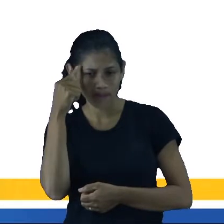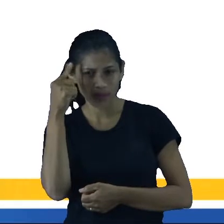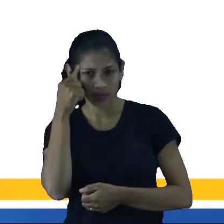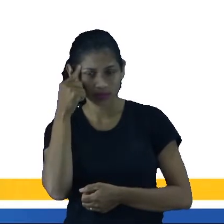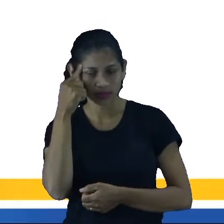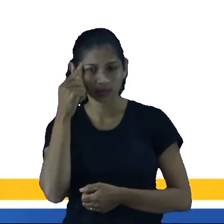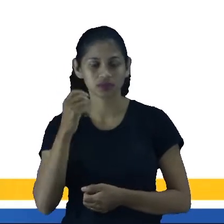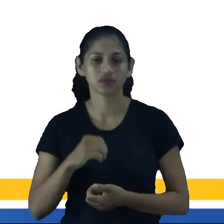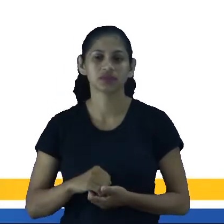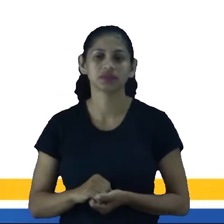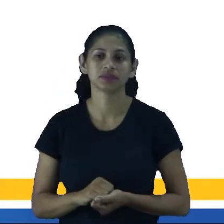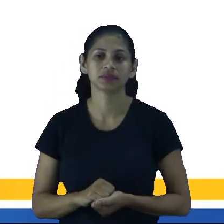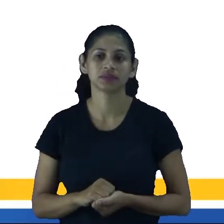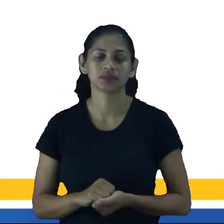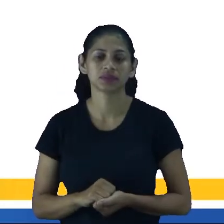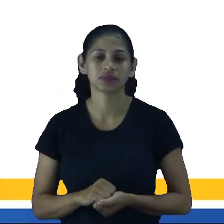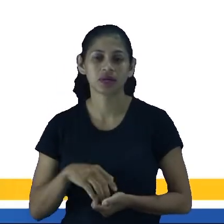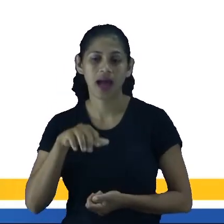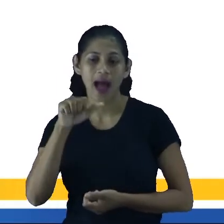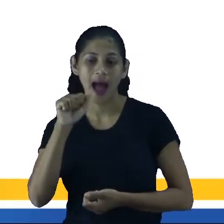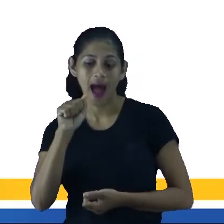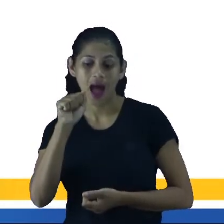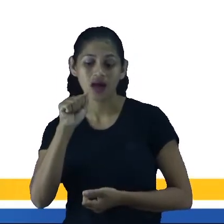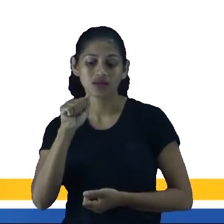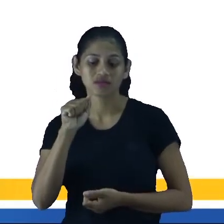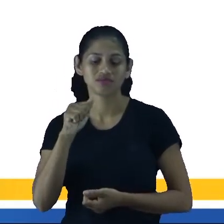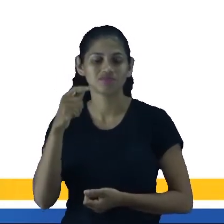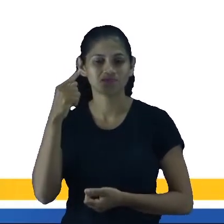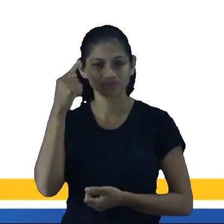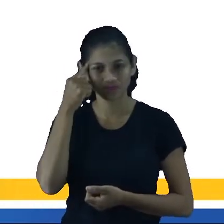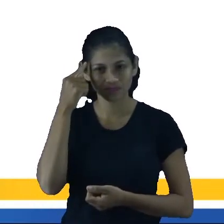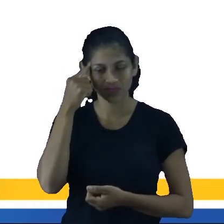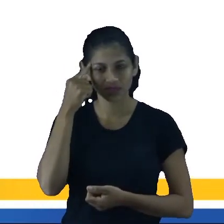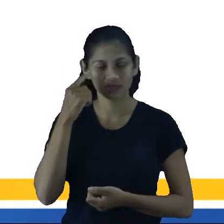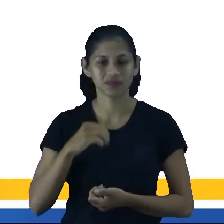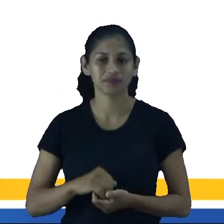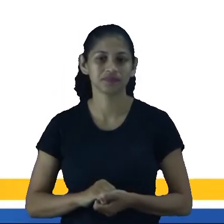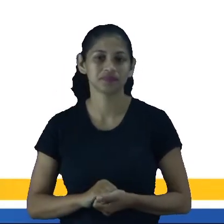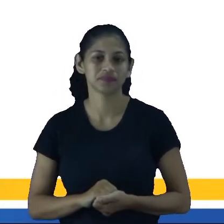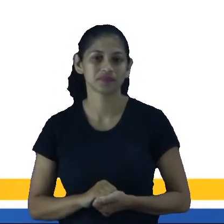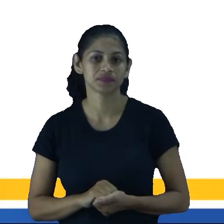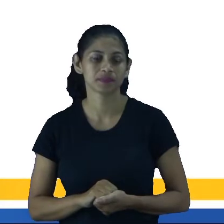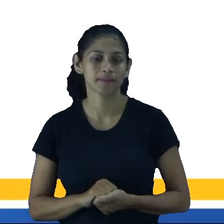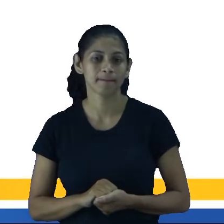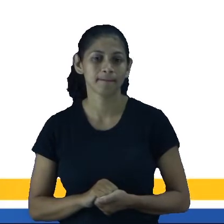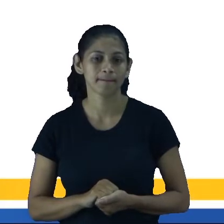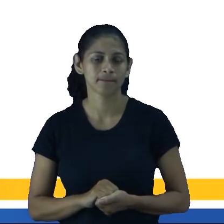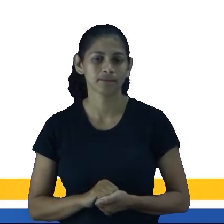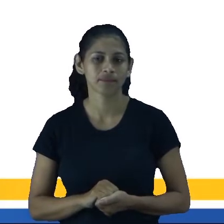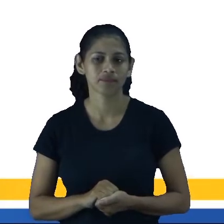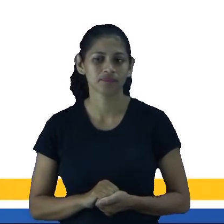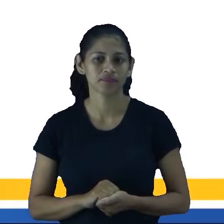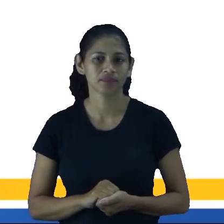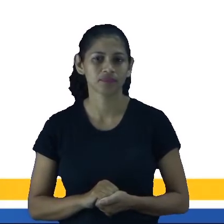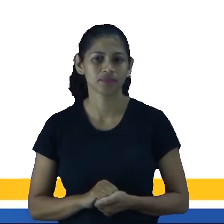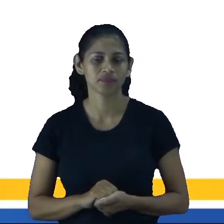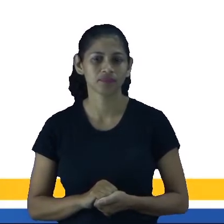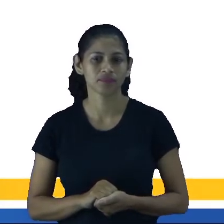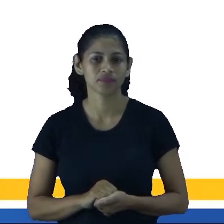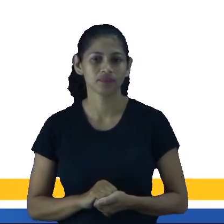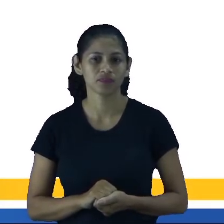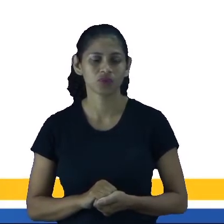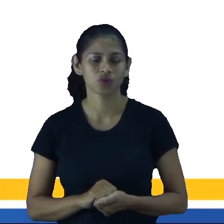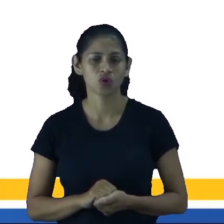Um no outro, né? Uma outra, né? Então não tem um outro ou uma outra.